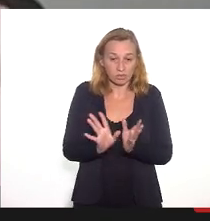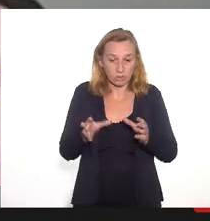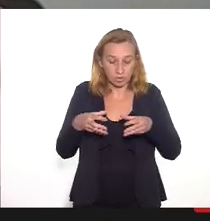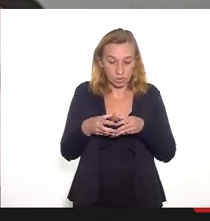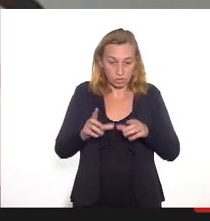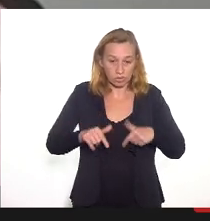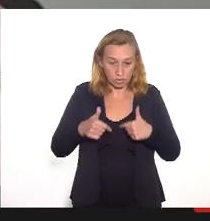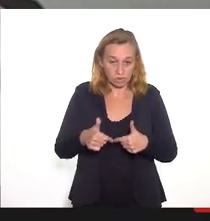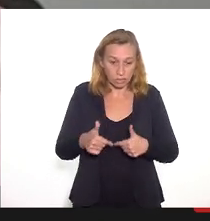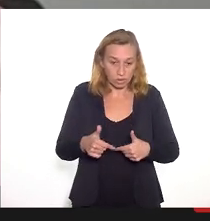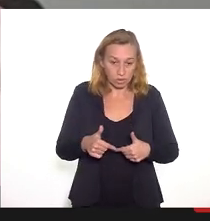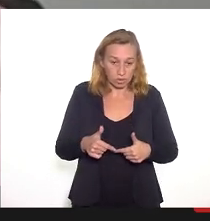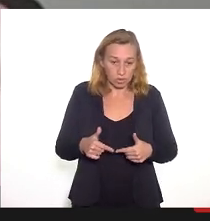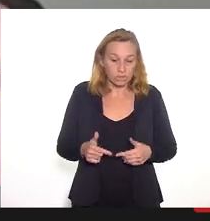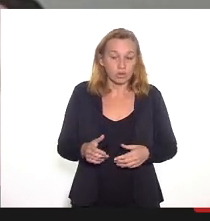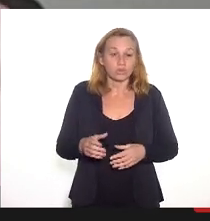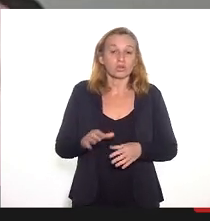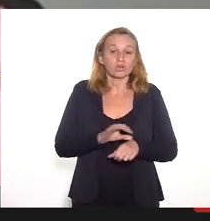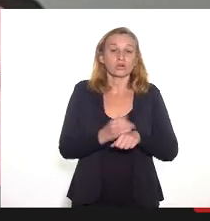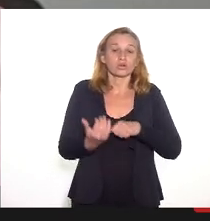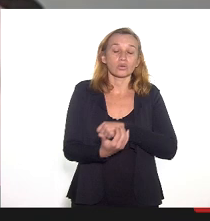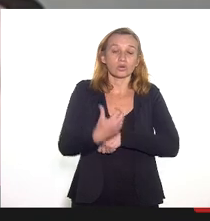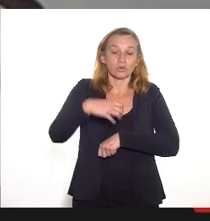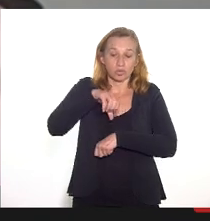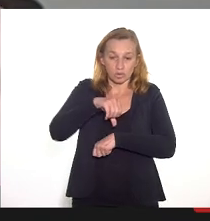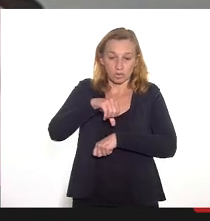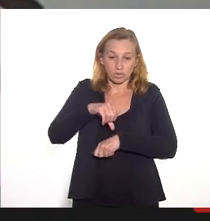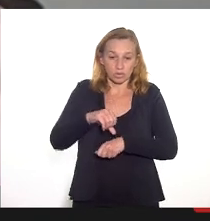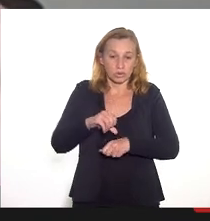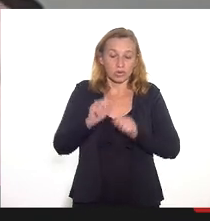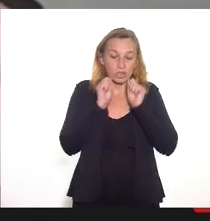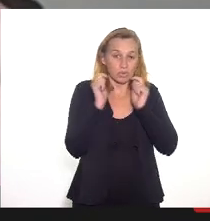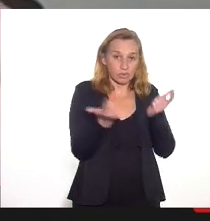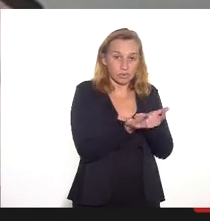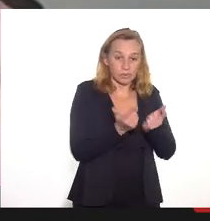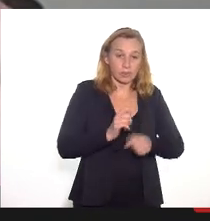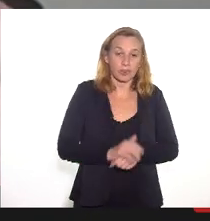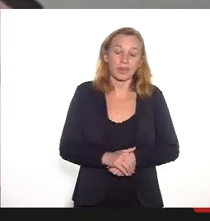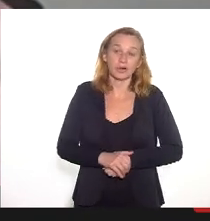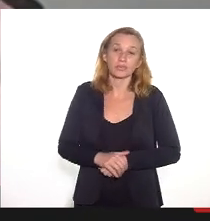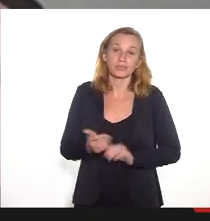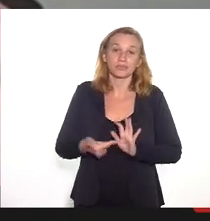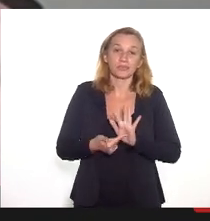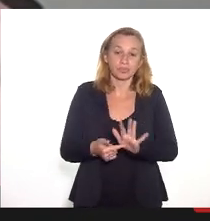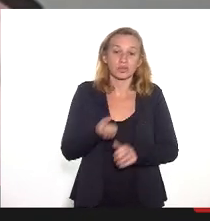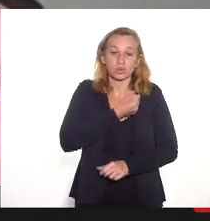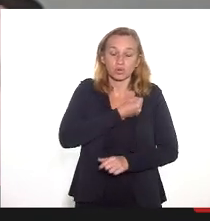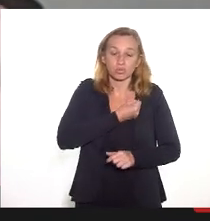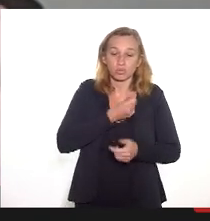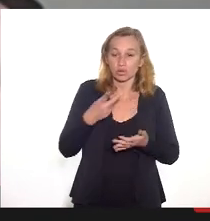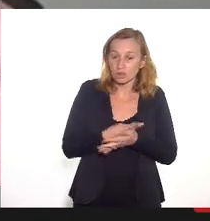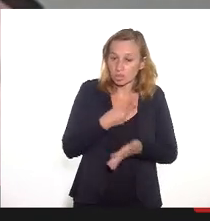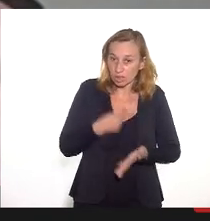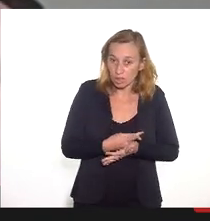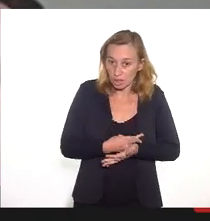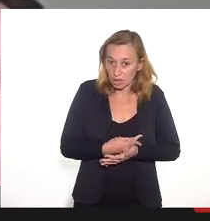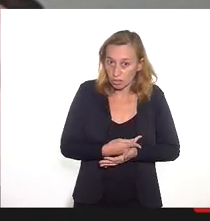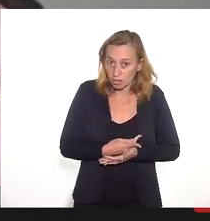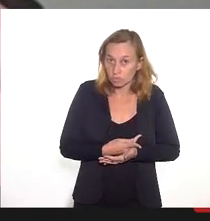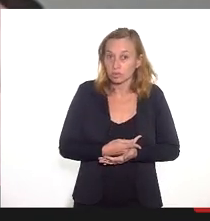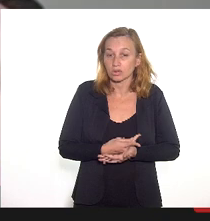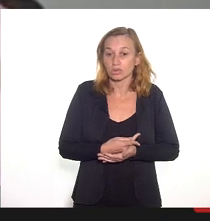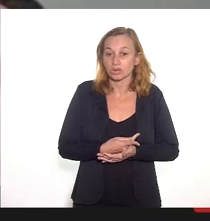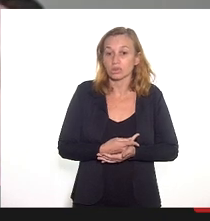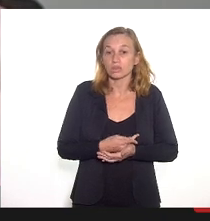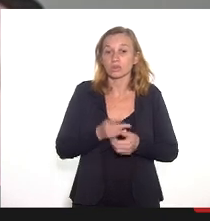ativamente da comissão da Covid, através da Assembleia Legislativa, que apontou inúmeras irregularidades em função